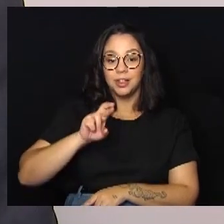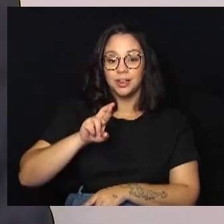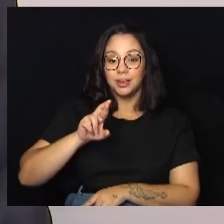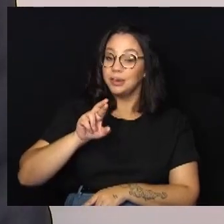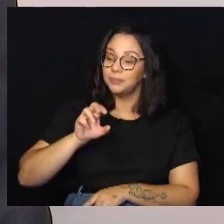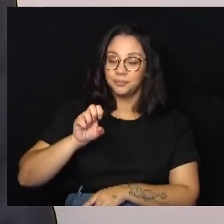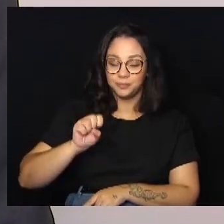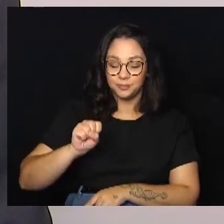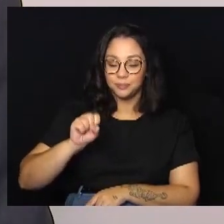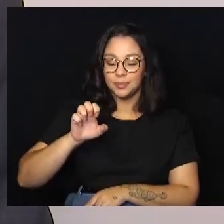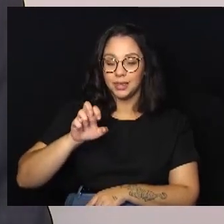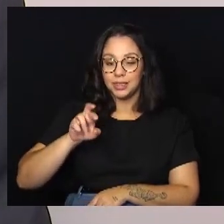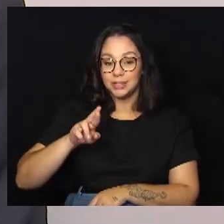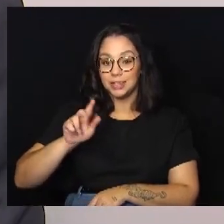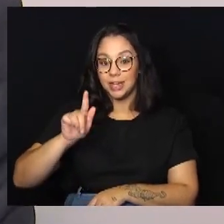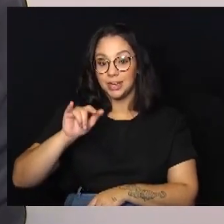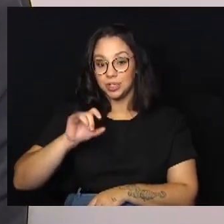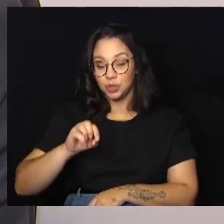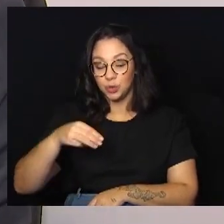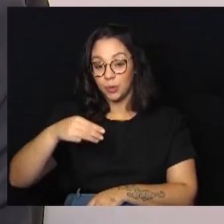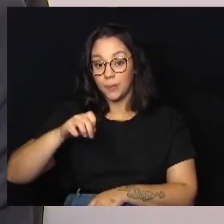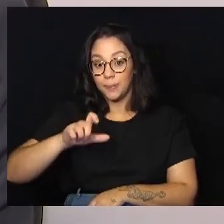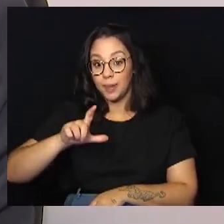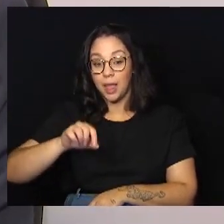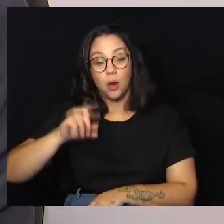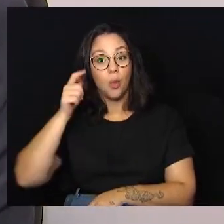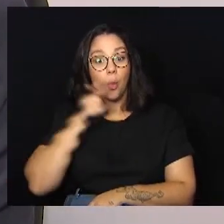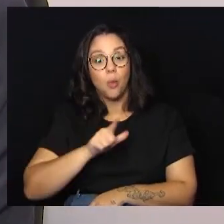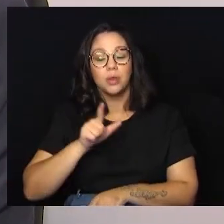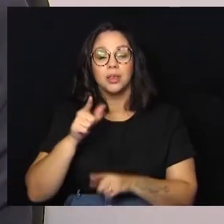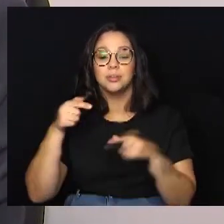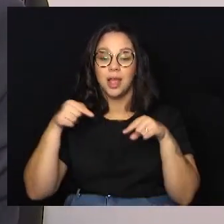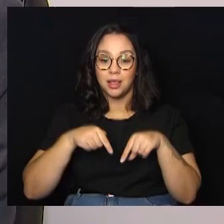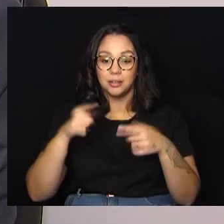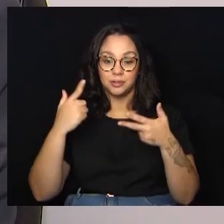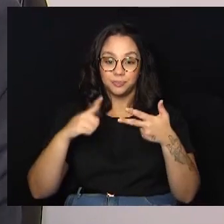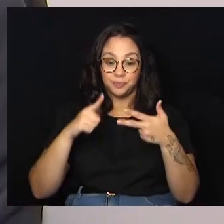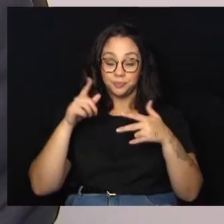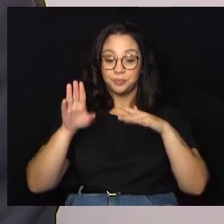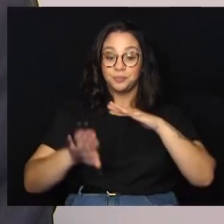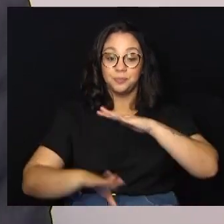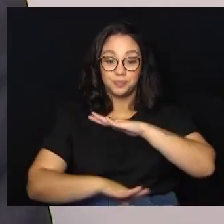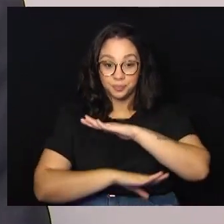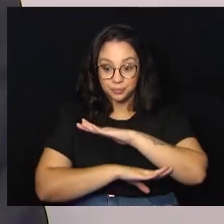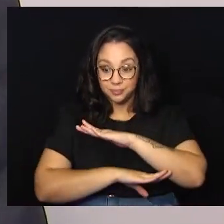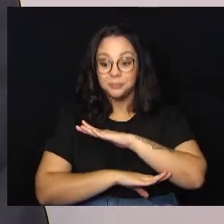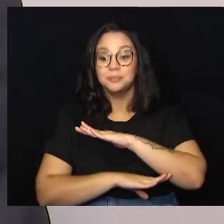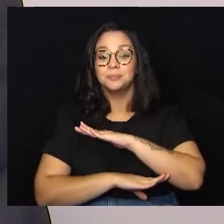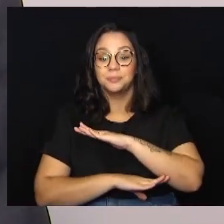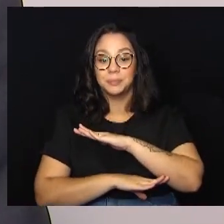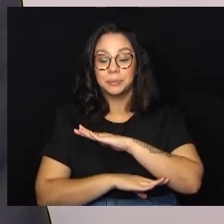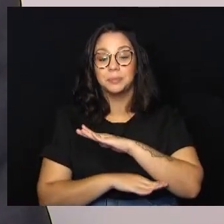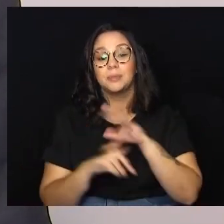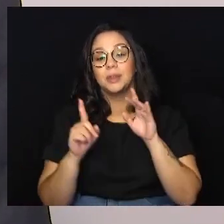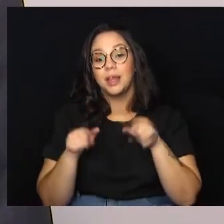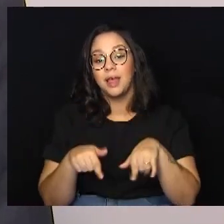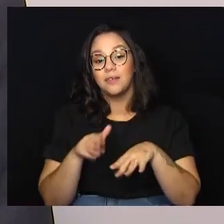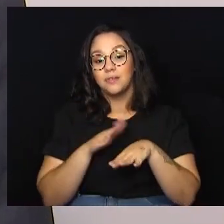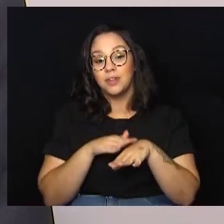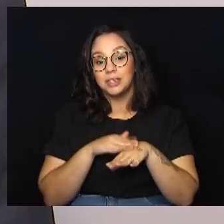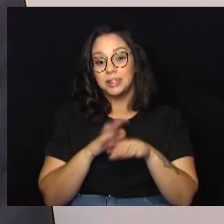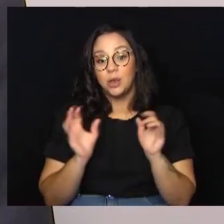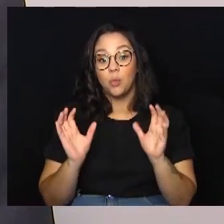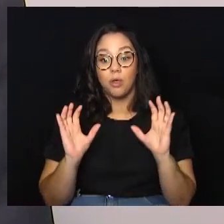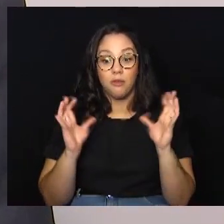fico muito feliz por essa conquista onde a gente traz para o Legislativo, no caso a Câmara Municipal de Campinas, realizar